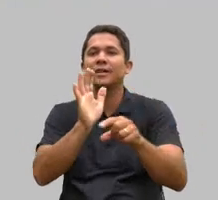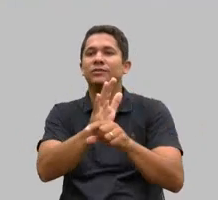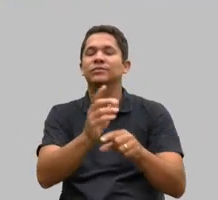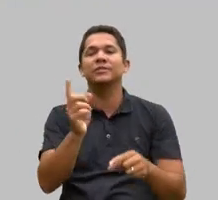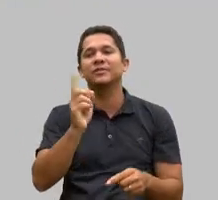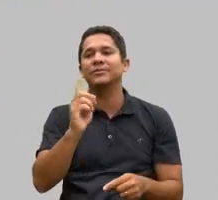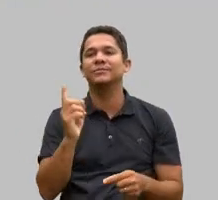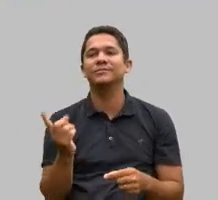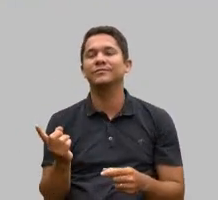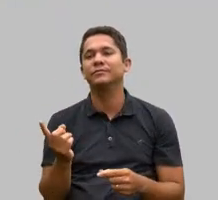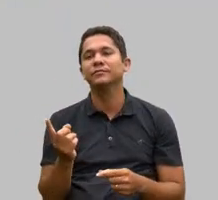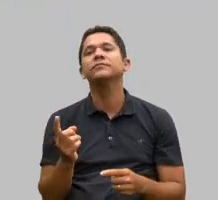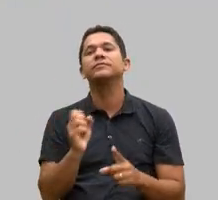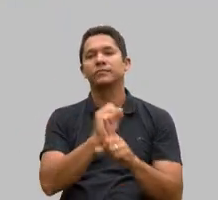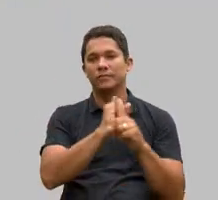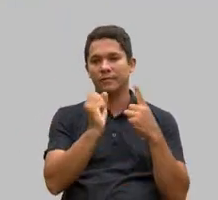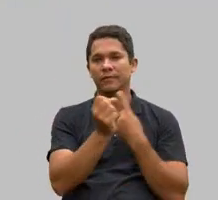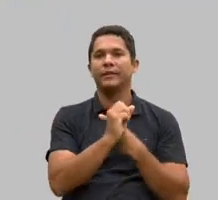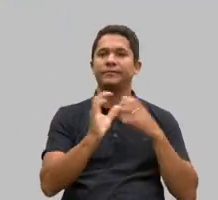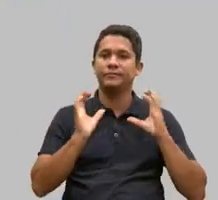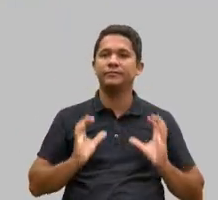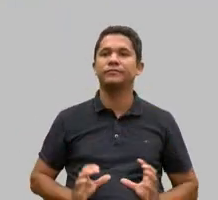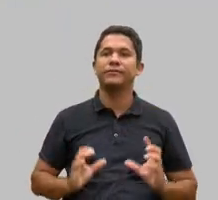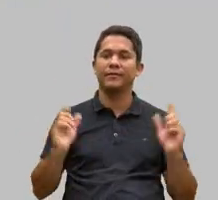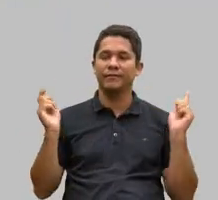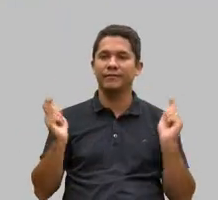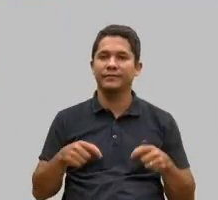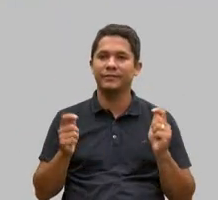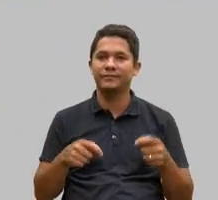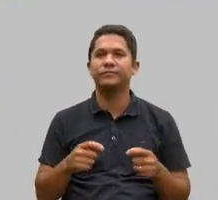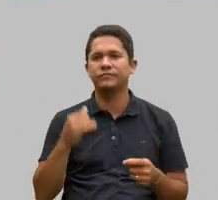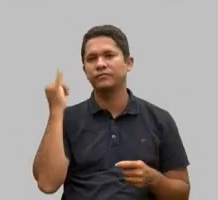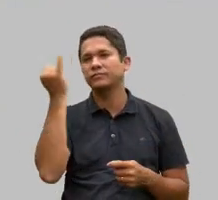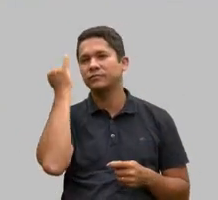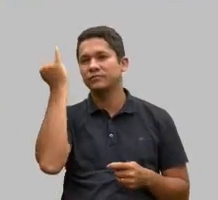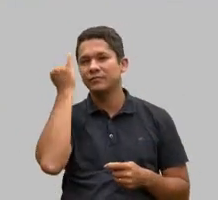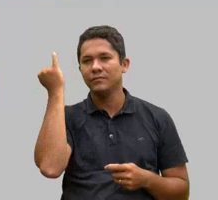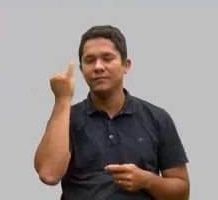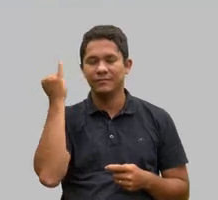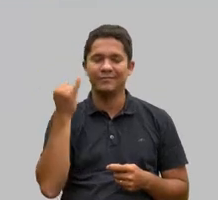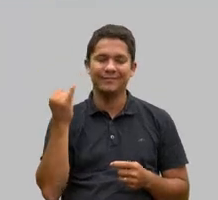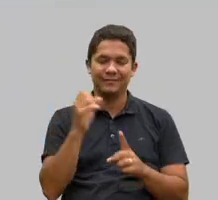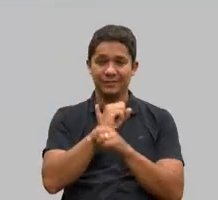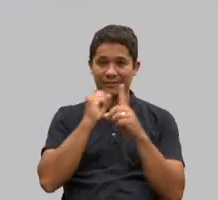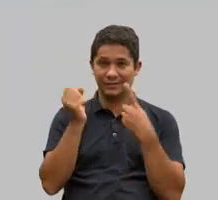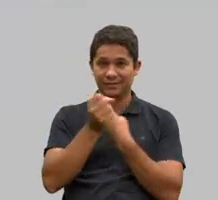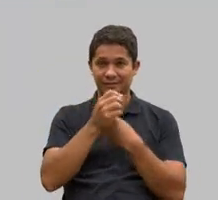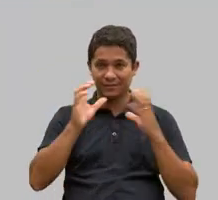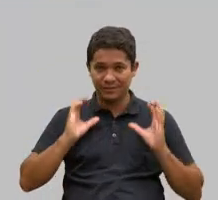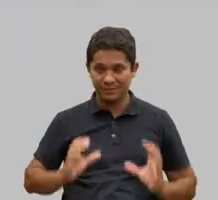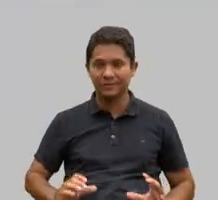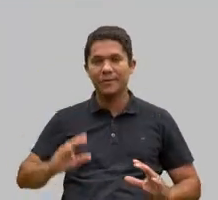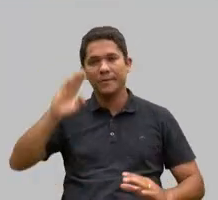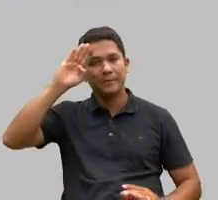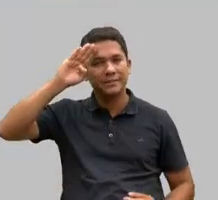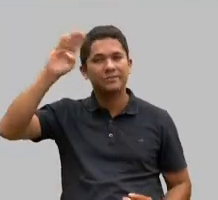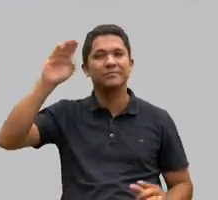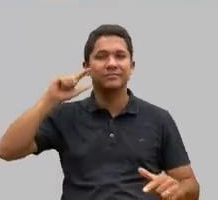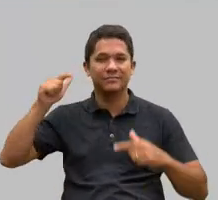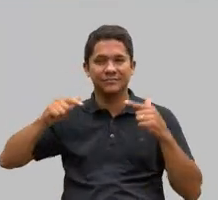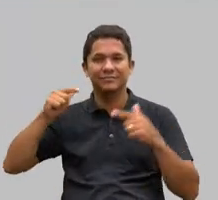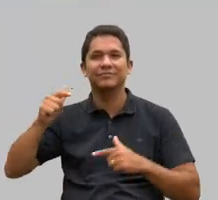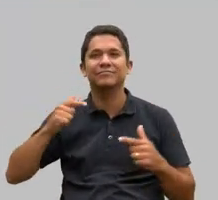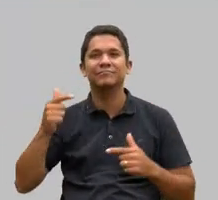civil chega. É muito importante que nós tragamos a sociedade civil para o protagonismo em alguns momentos, que nós nos